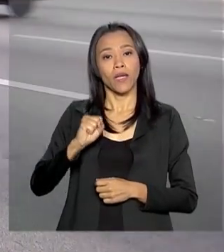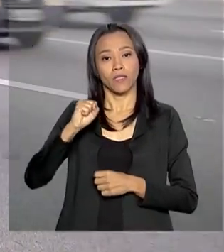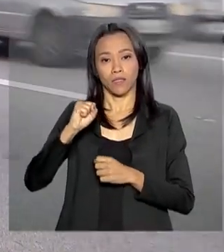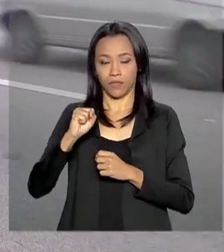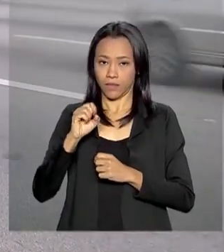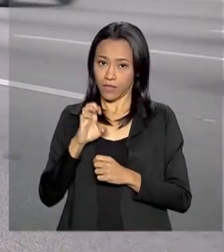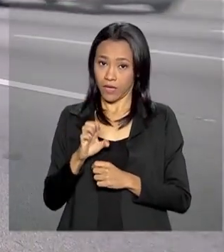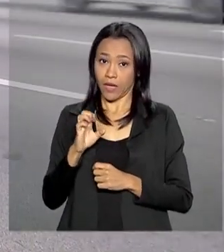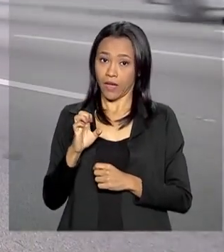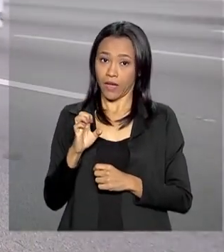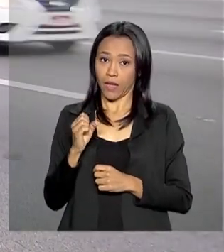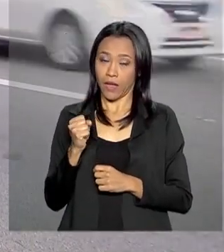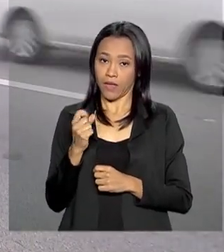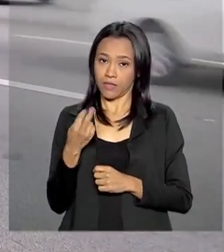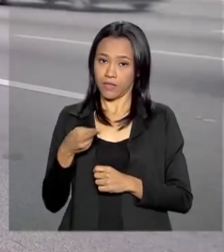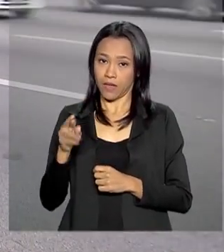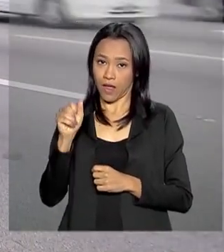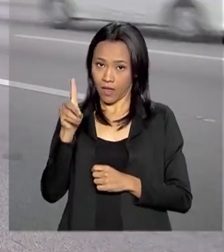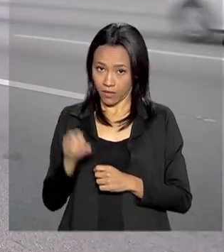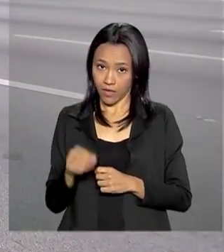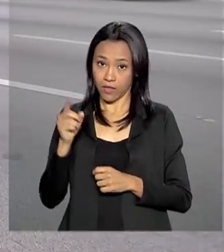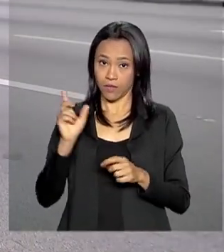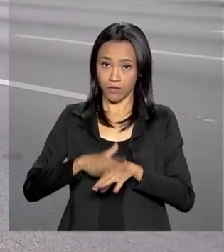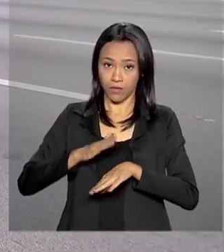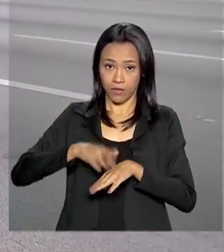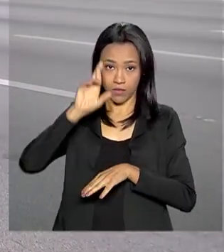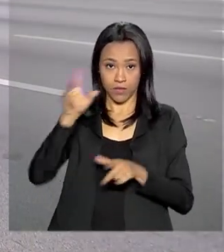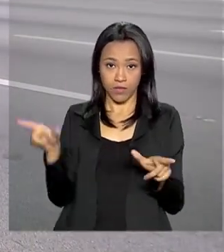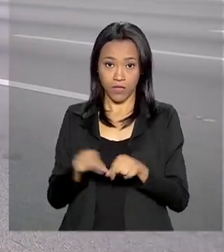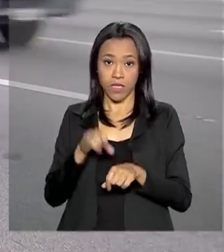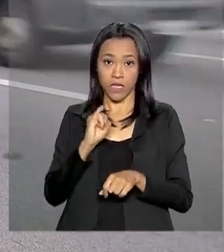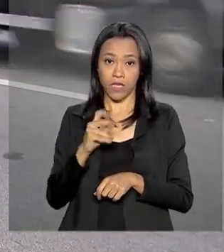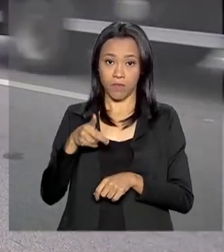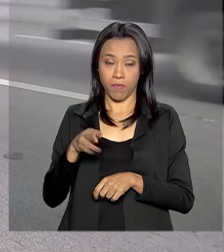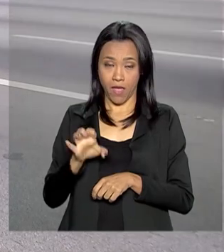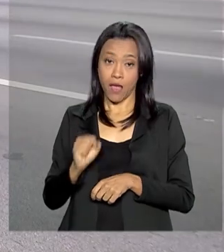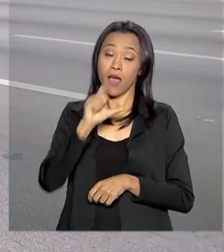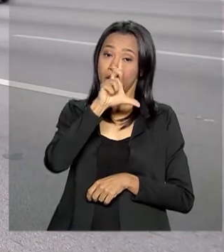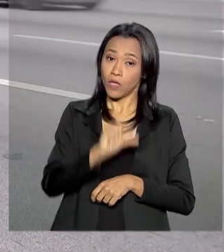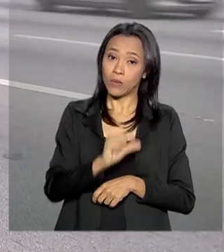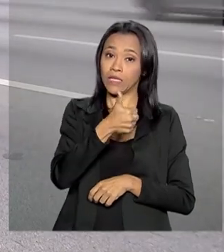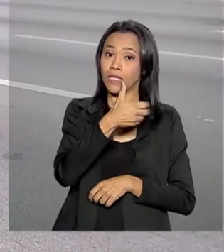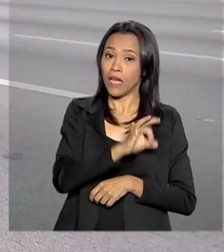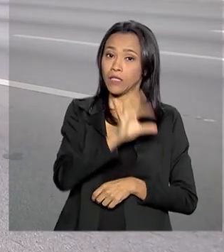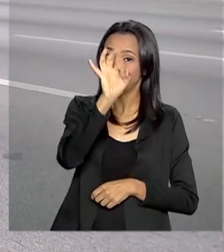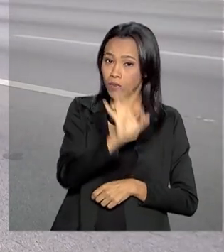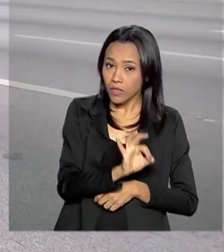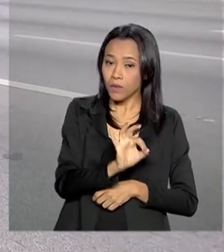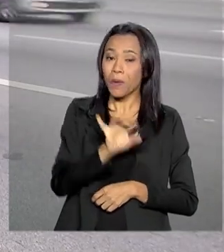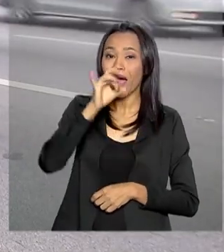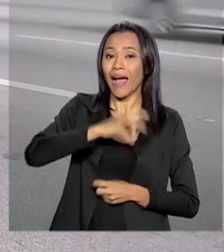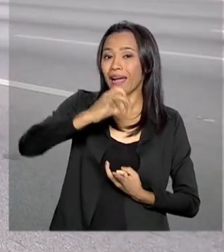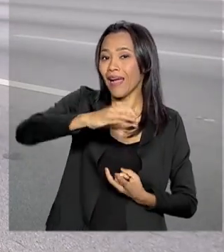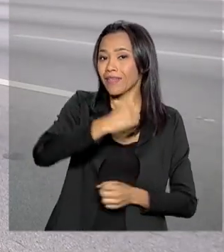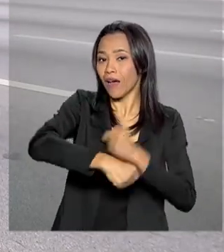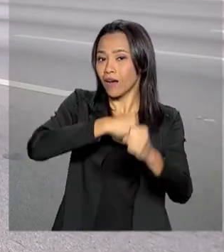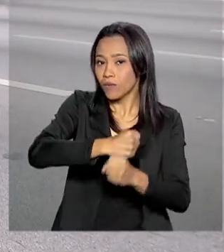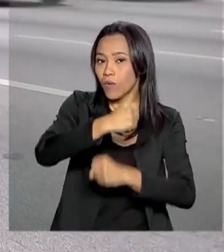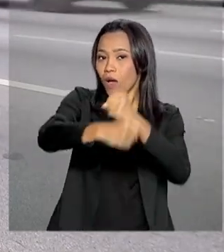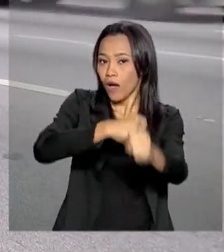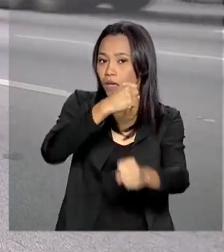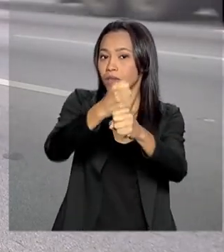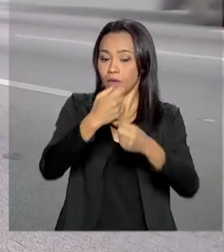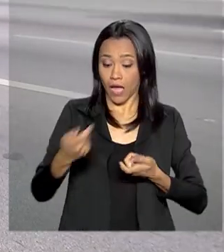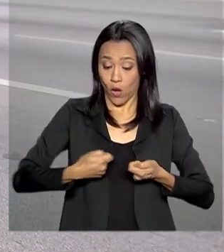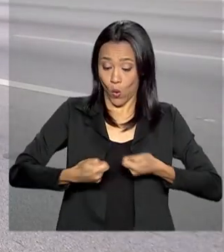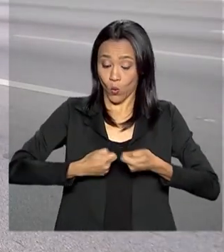base em números do IPEA, mostra que se o país diminuísse em 10% a cada ano o número de acidentes de trânsito, a economia, ao